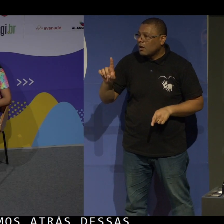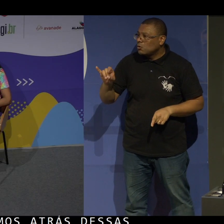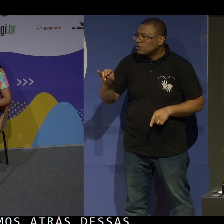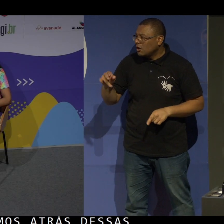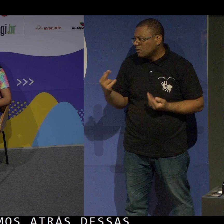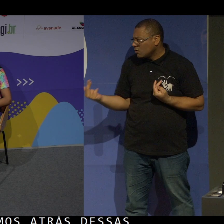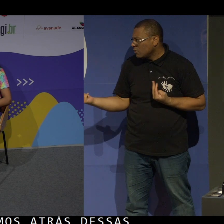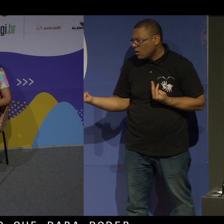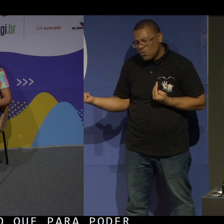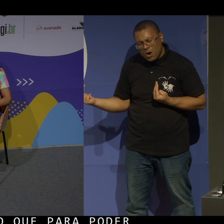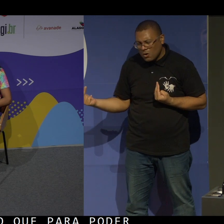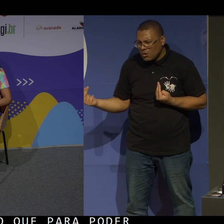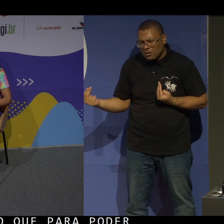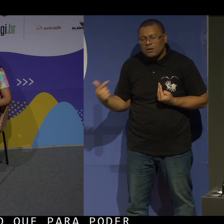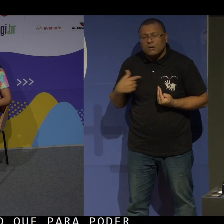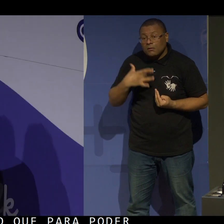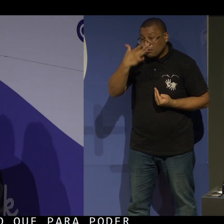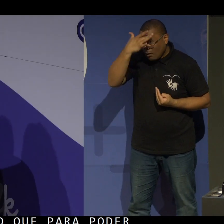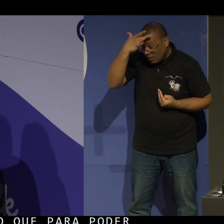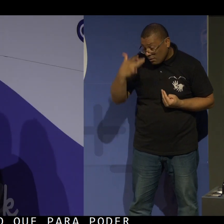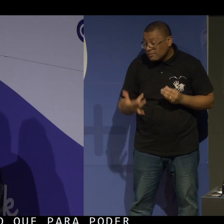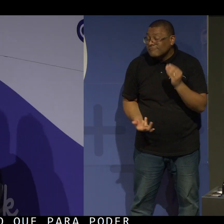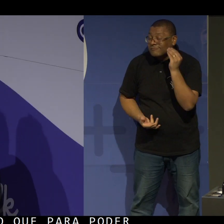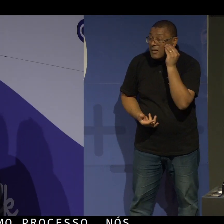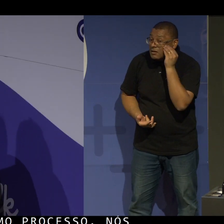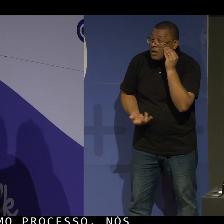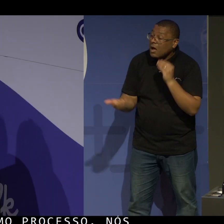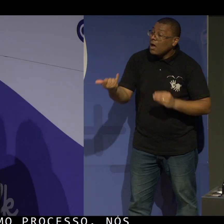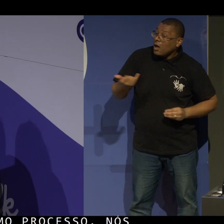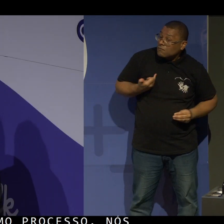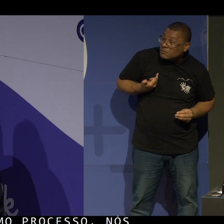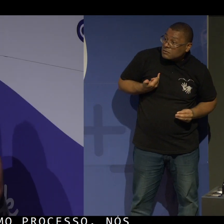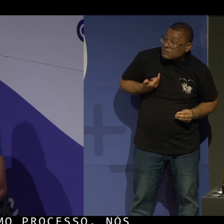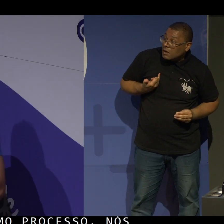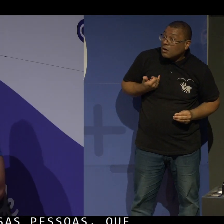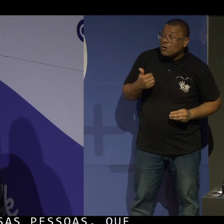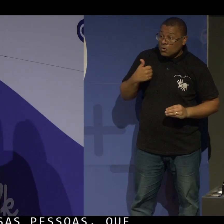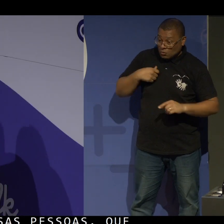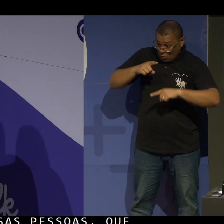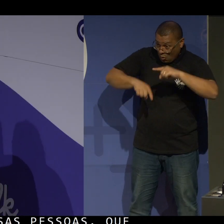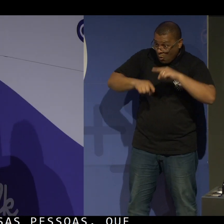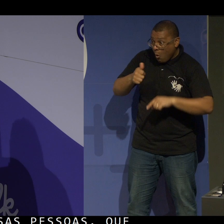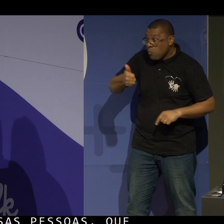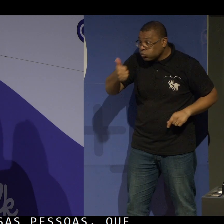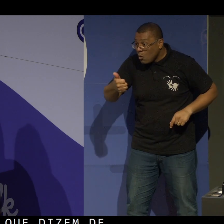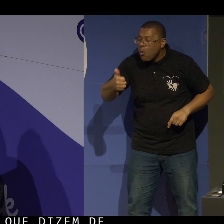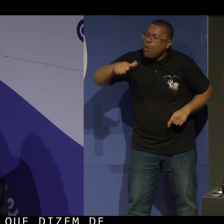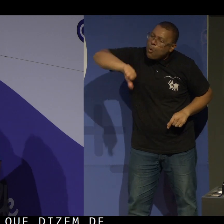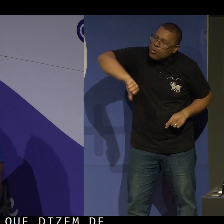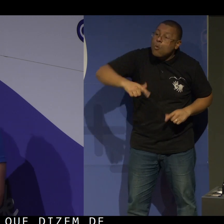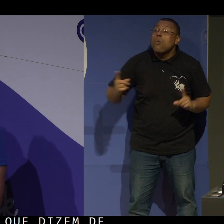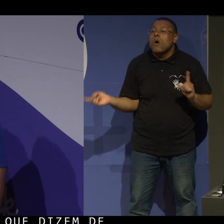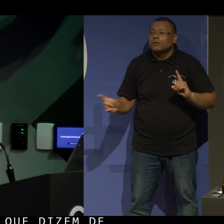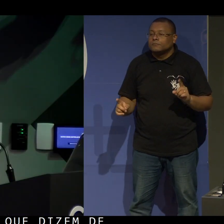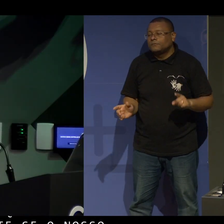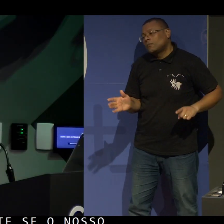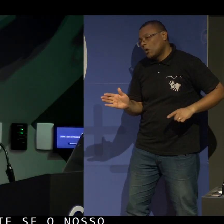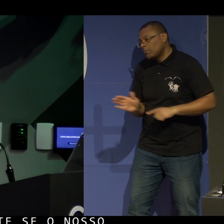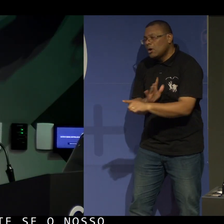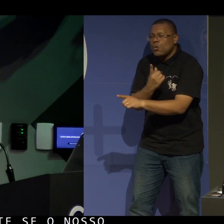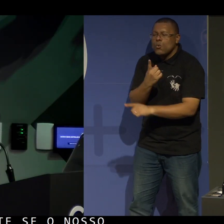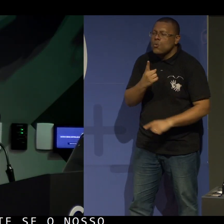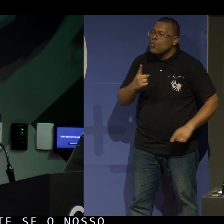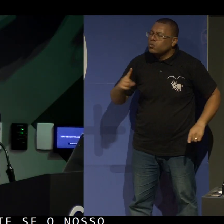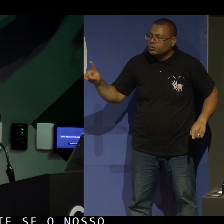vamos atrás dessas pessoas, que essas pessoas é quem dizem de fato para a gente se o nosso produto é ou não é acessível. Pergunta, última